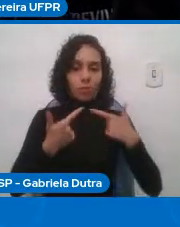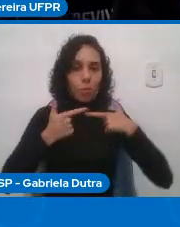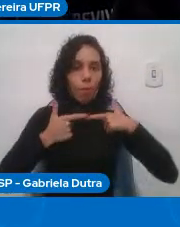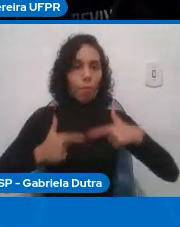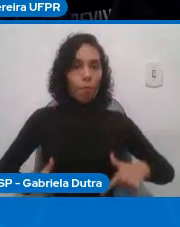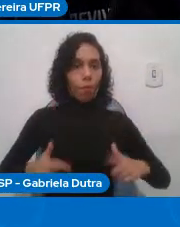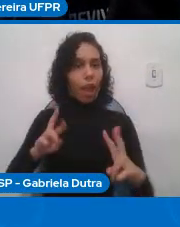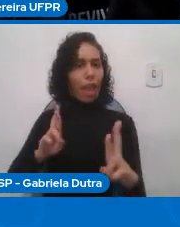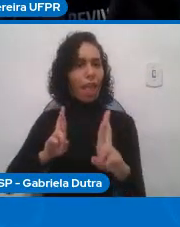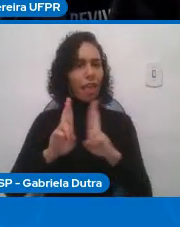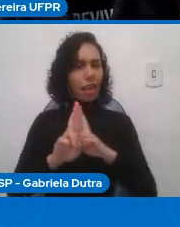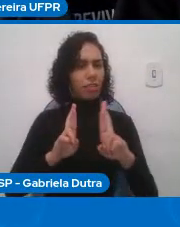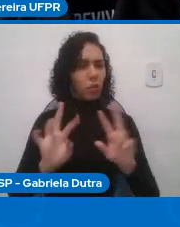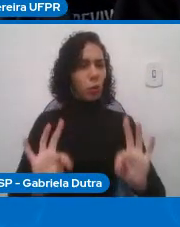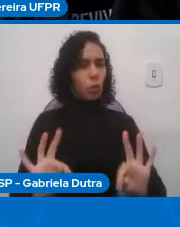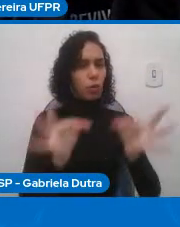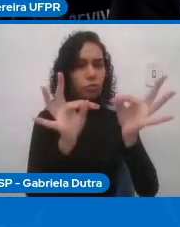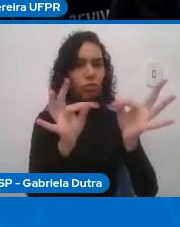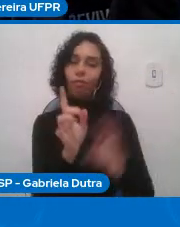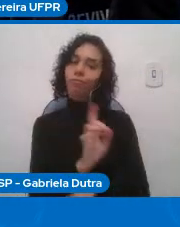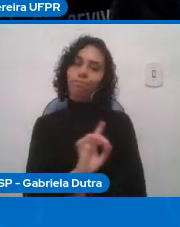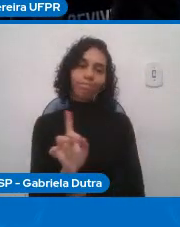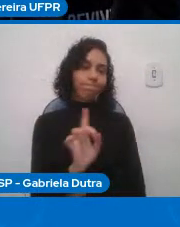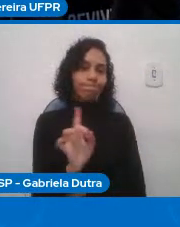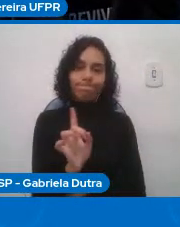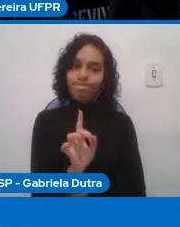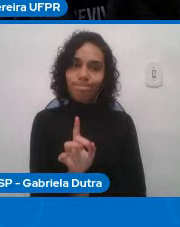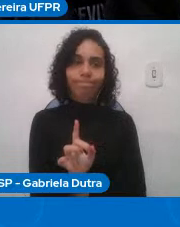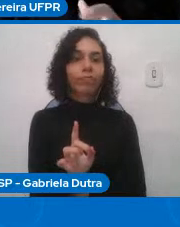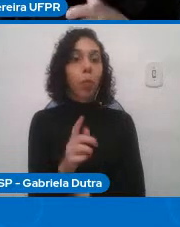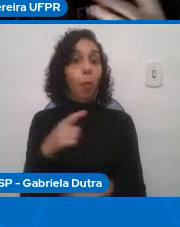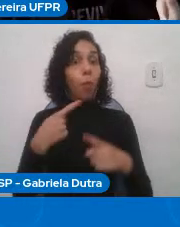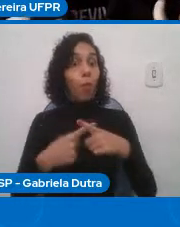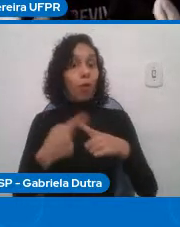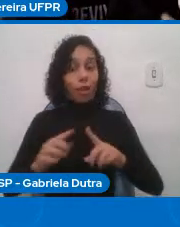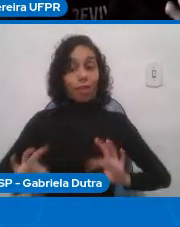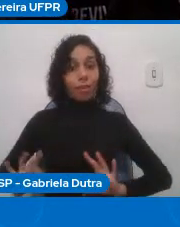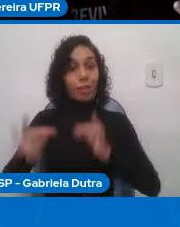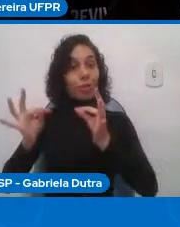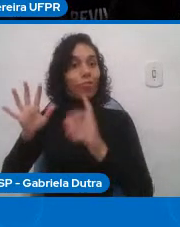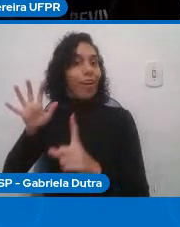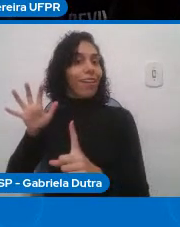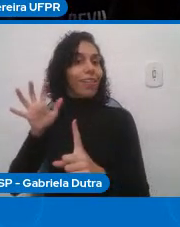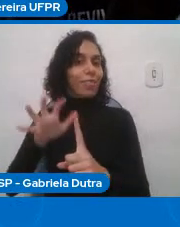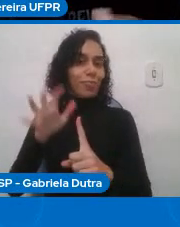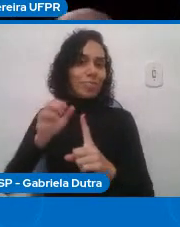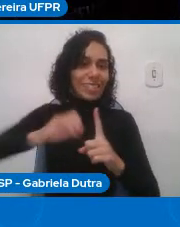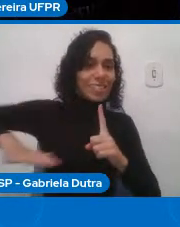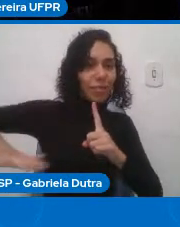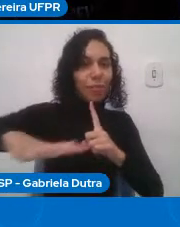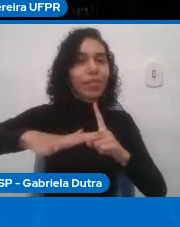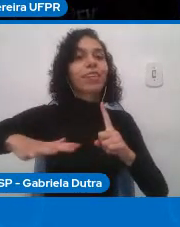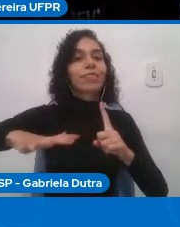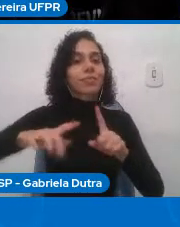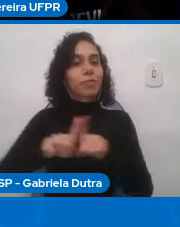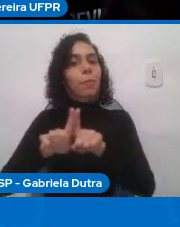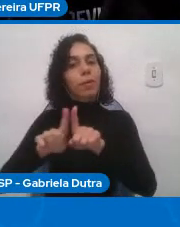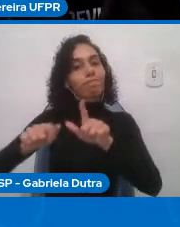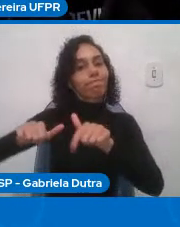A tecnologia desencadeia mudanças no ambiente e a questão é que tipo de mudanças são essas.